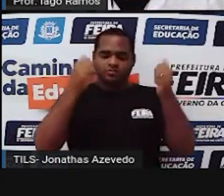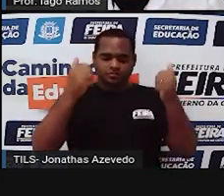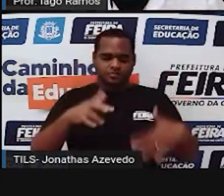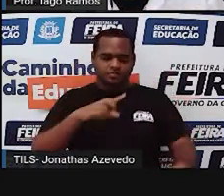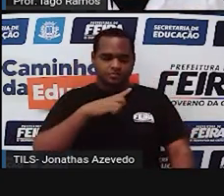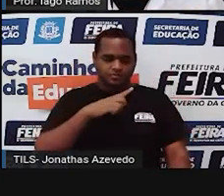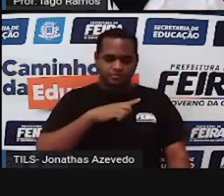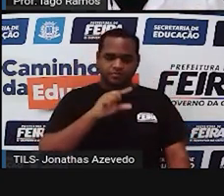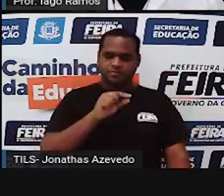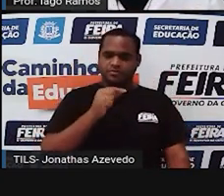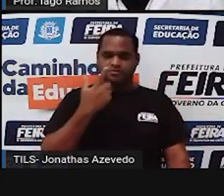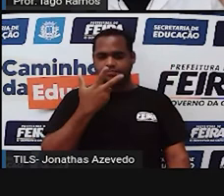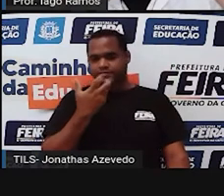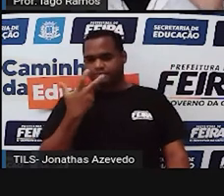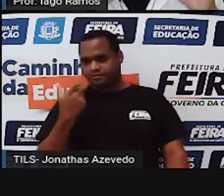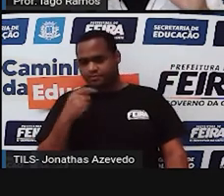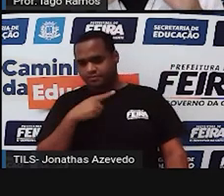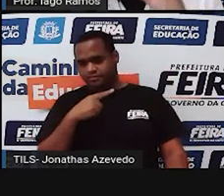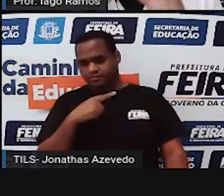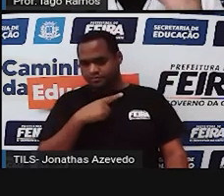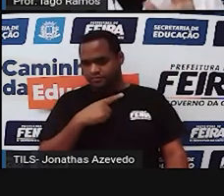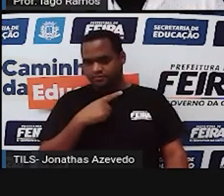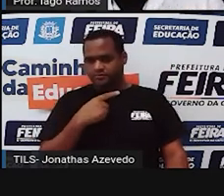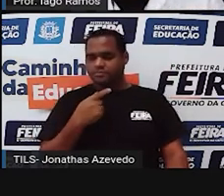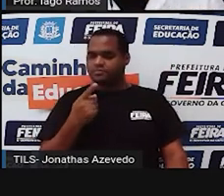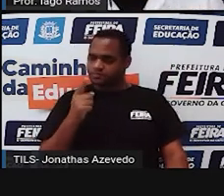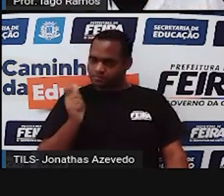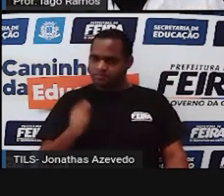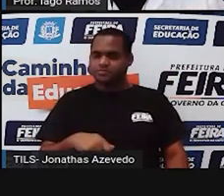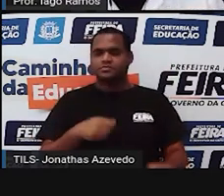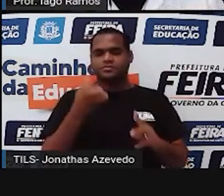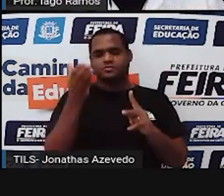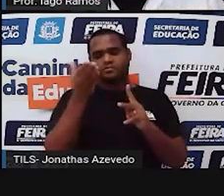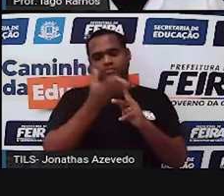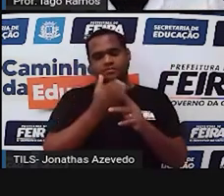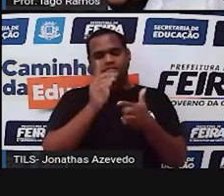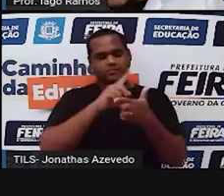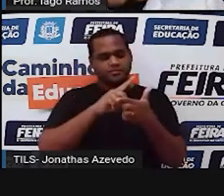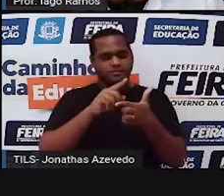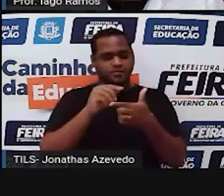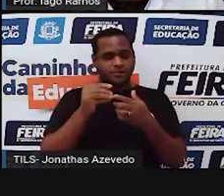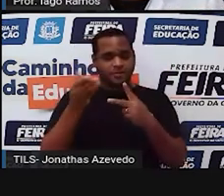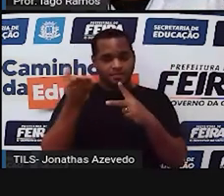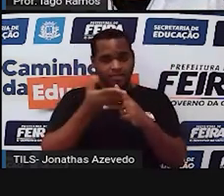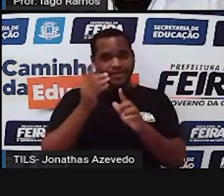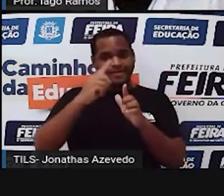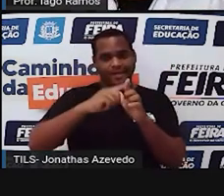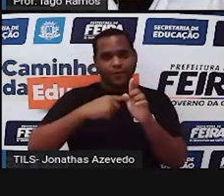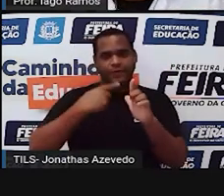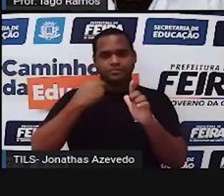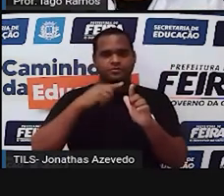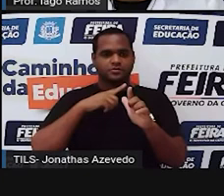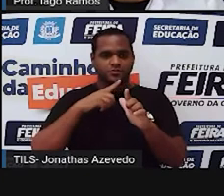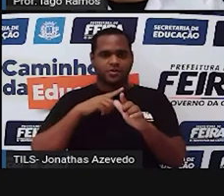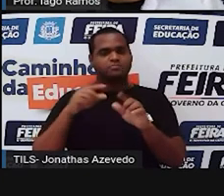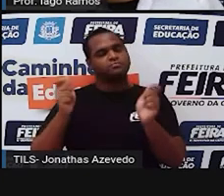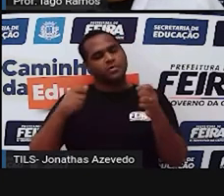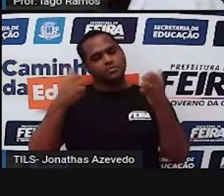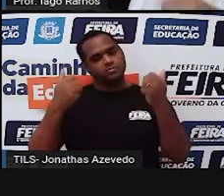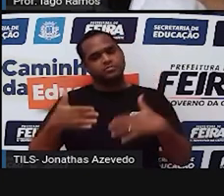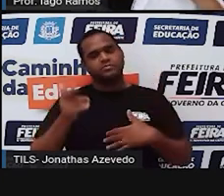a gente precisava perceber e aí cada metade do ângulo ficou com 36,87 graus